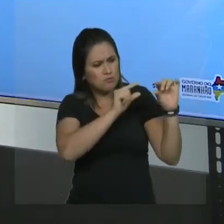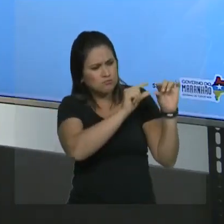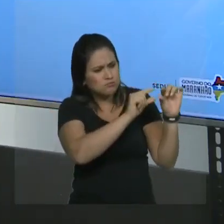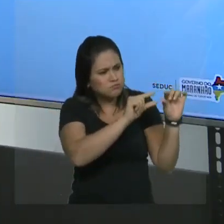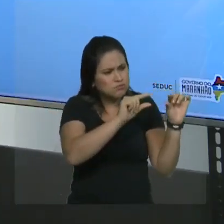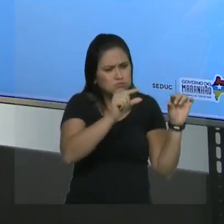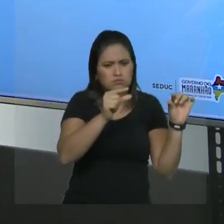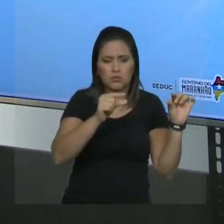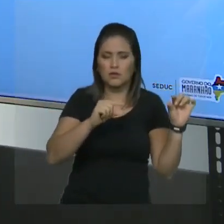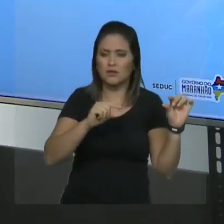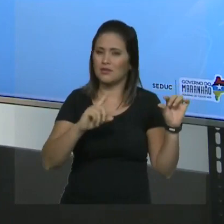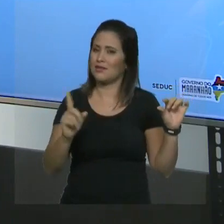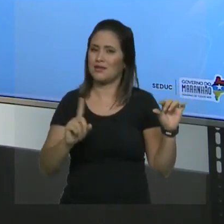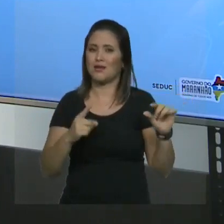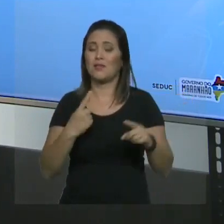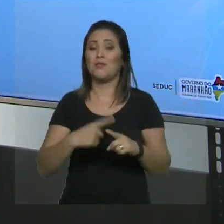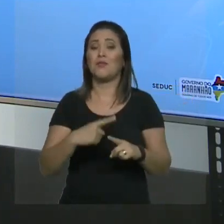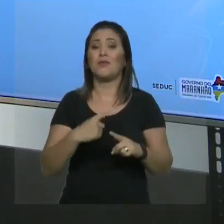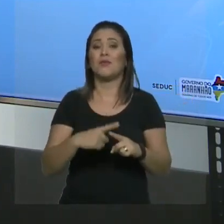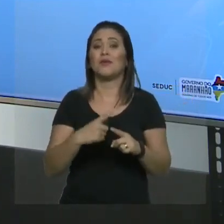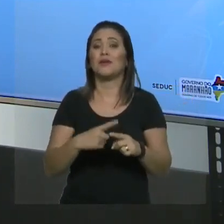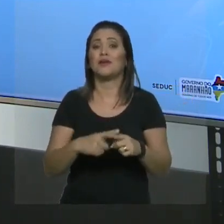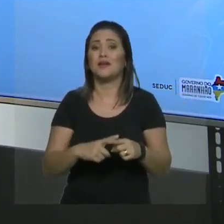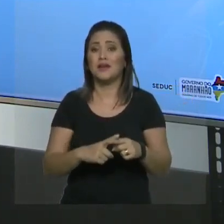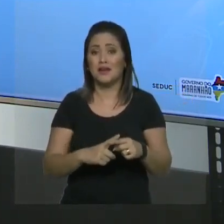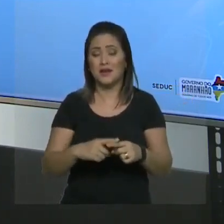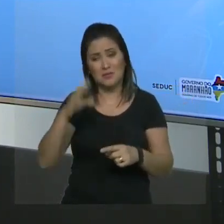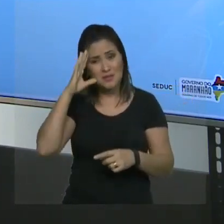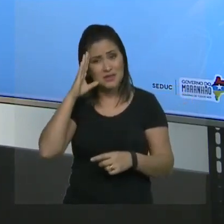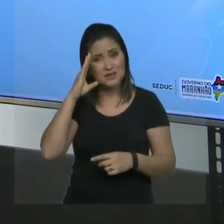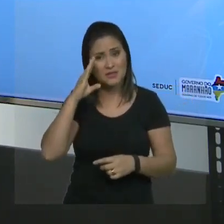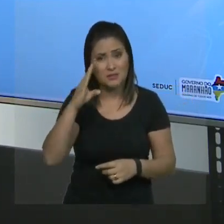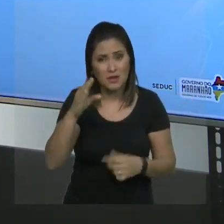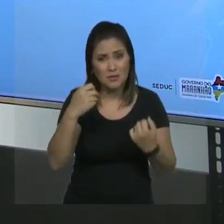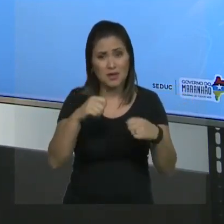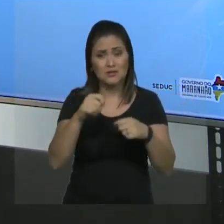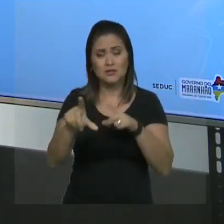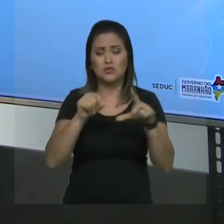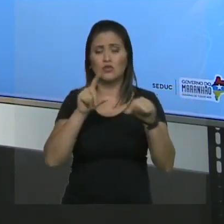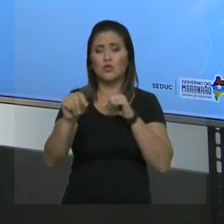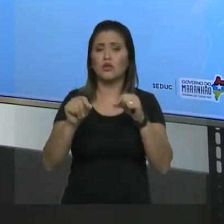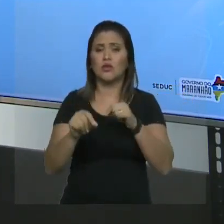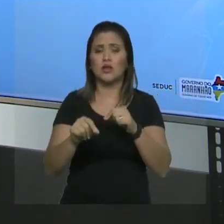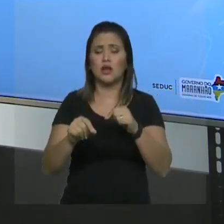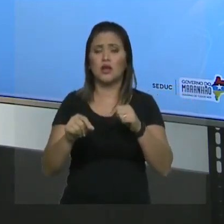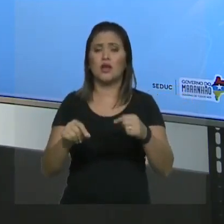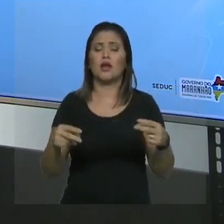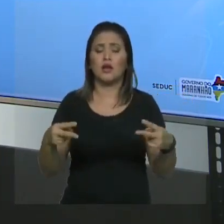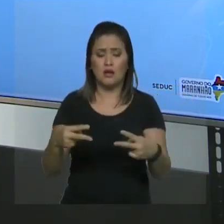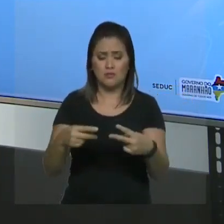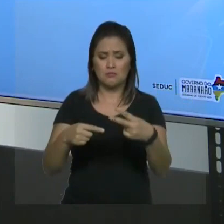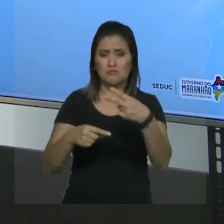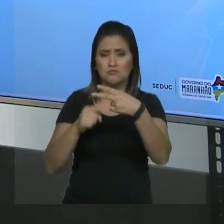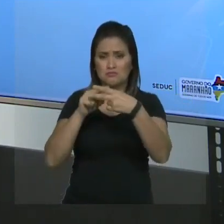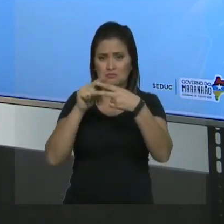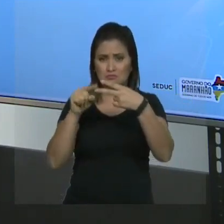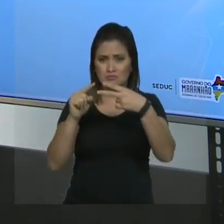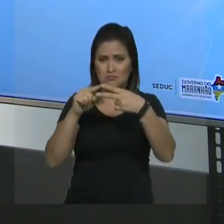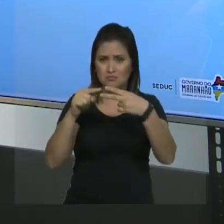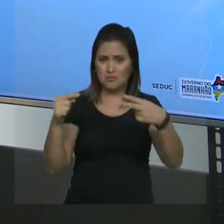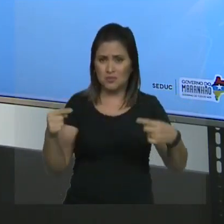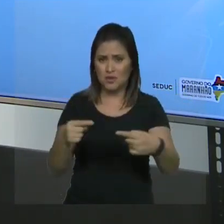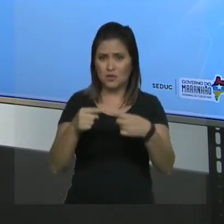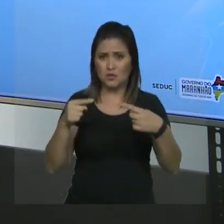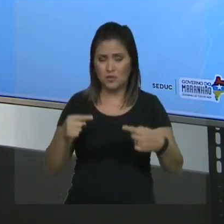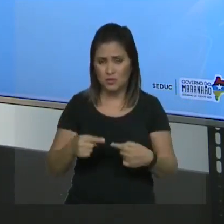insaturação. Não serve. É a maior com a insaturação. Então, seria essa. Perceba que na hora que eu achei a cadeia principal, eu